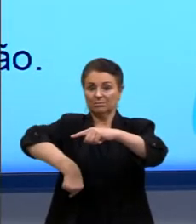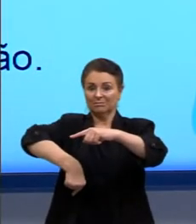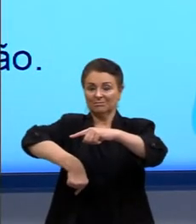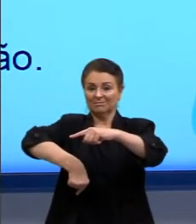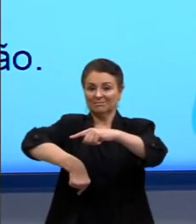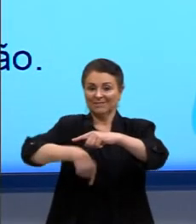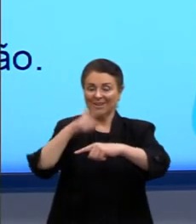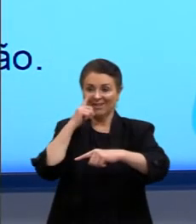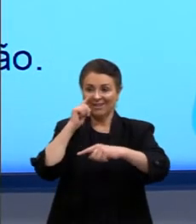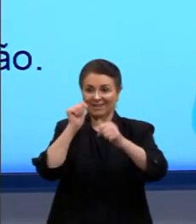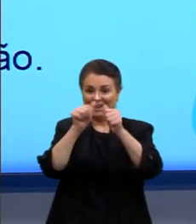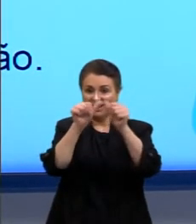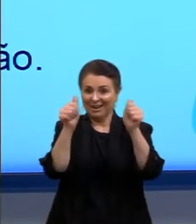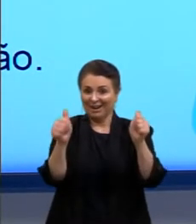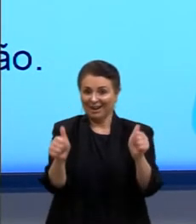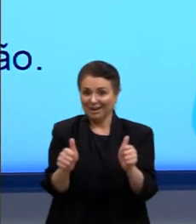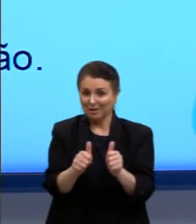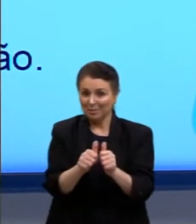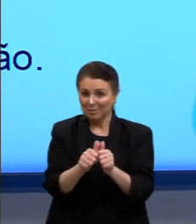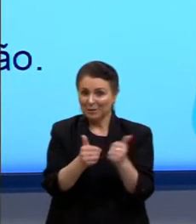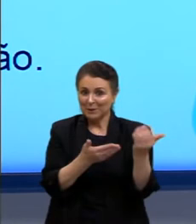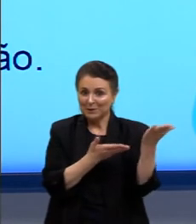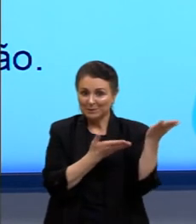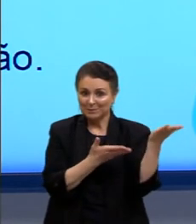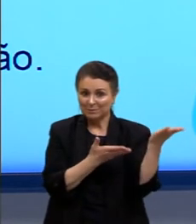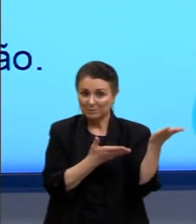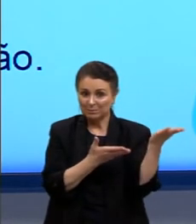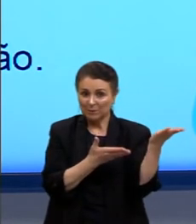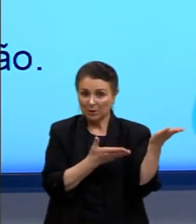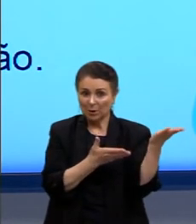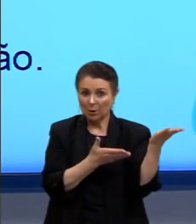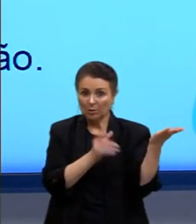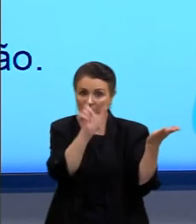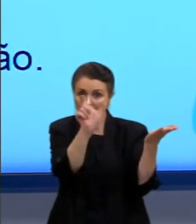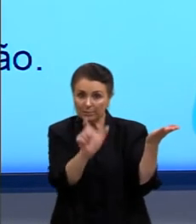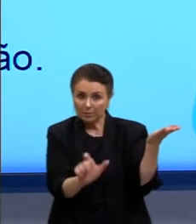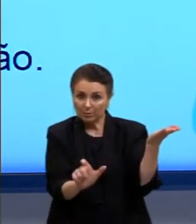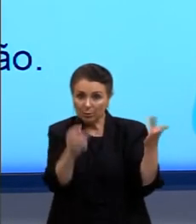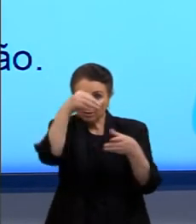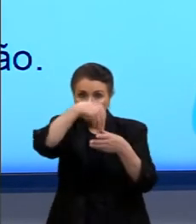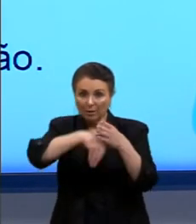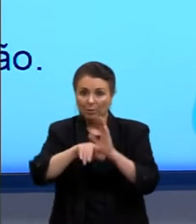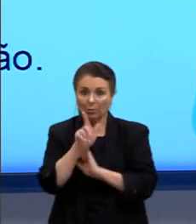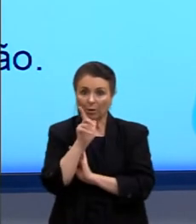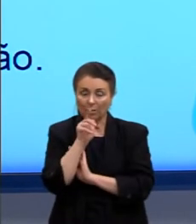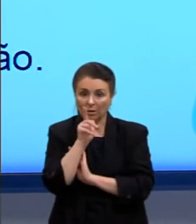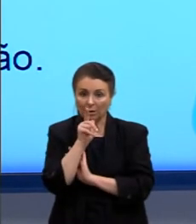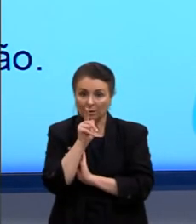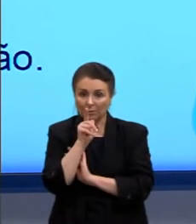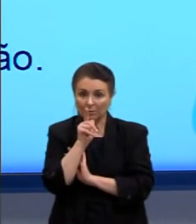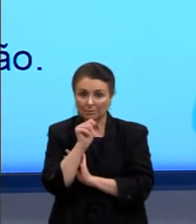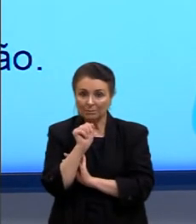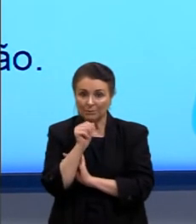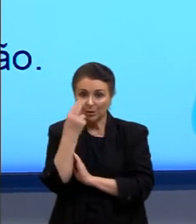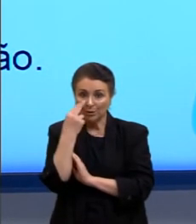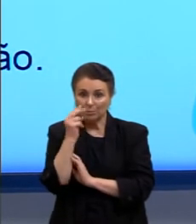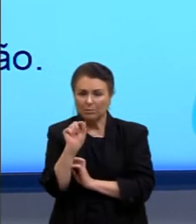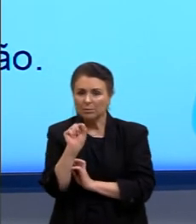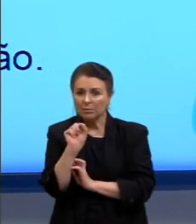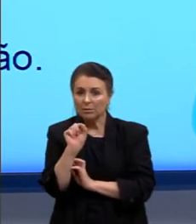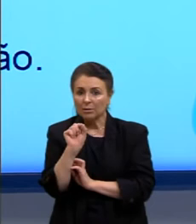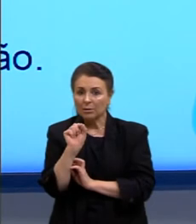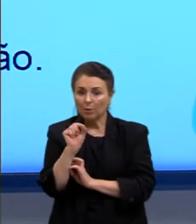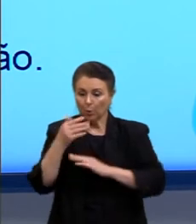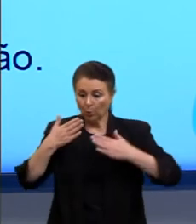Ó, essa pessoa aqui está tudo bem com ela, né? Só que, o que acontece quando a gente olha para a água, o